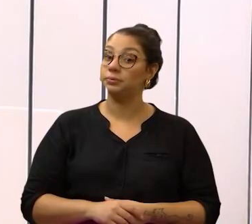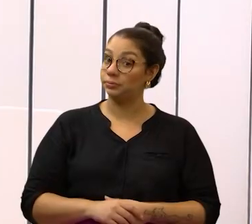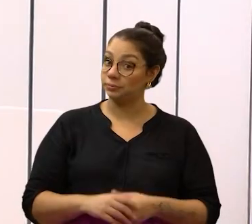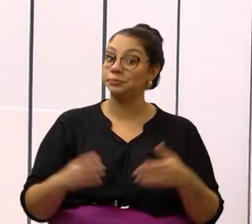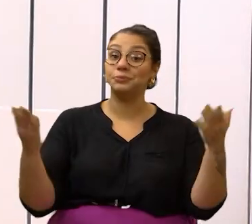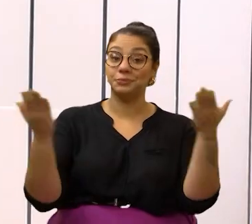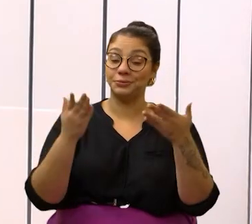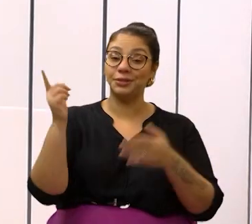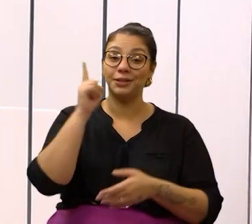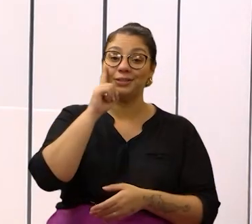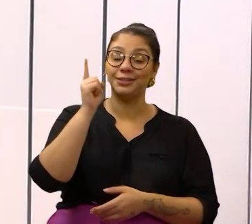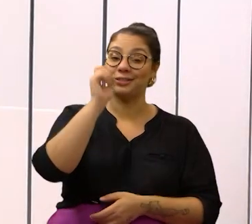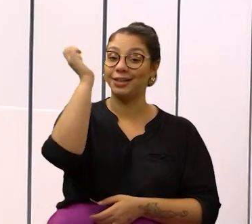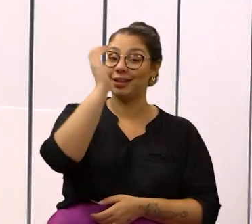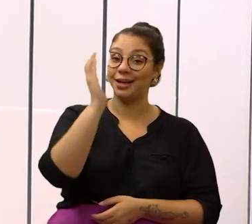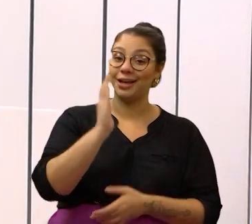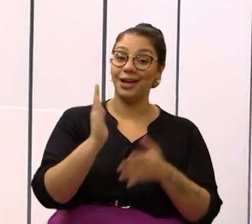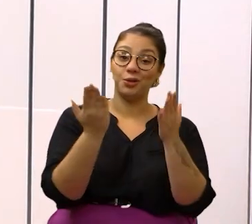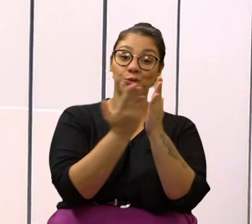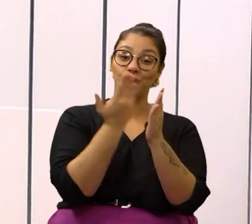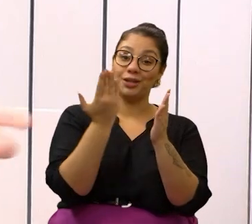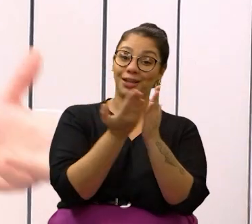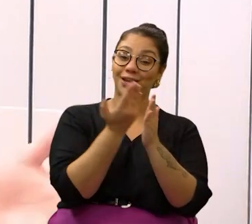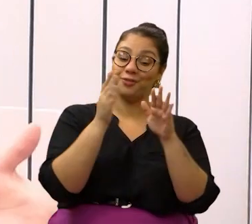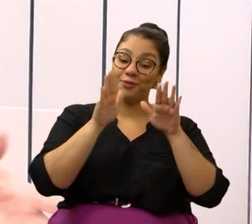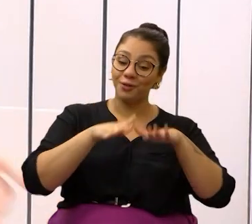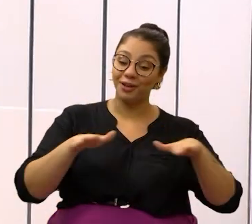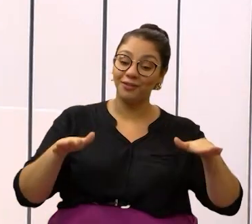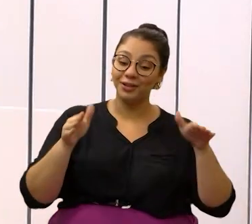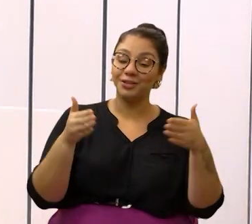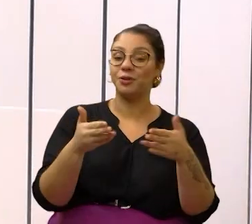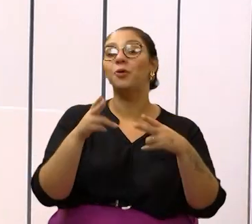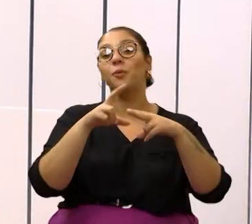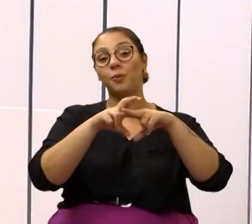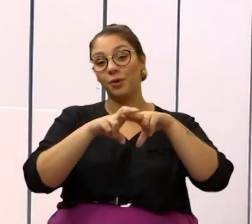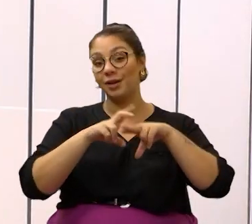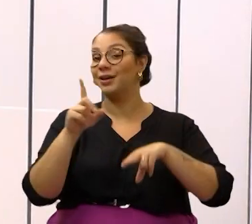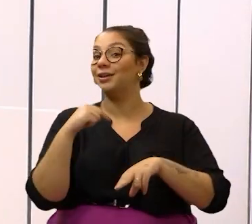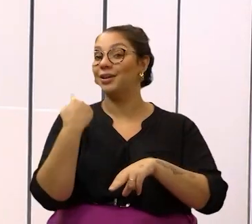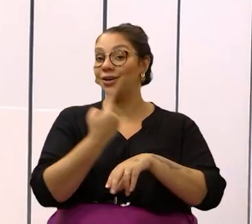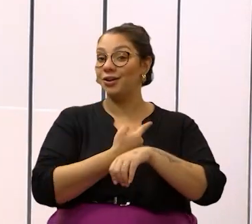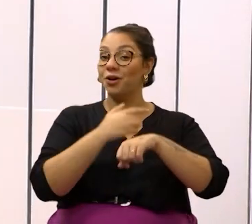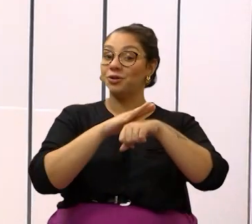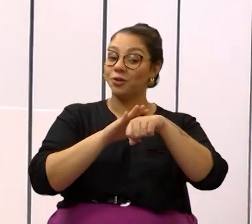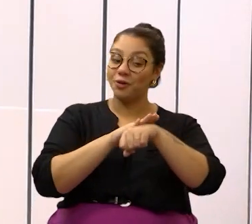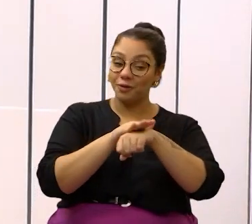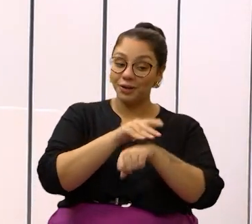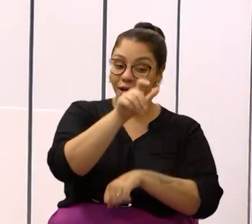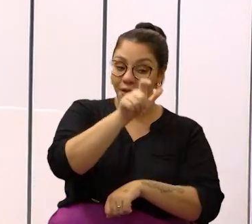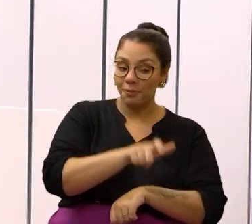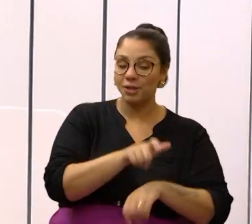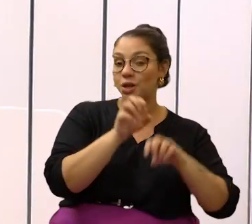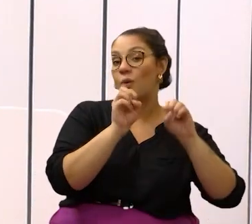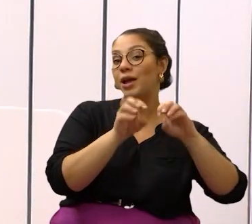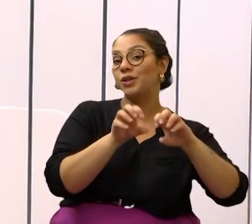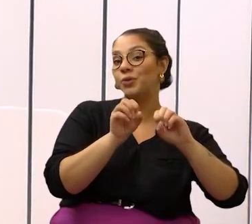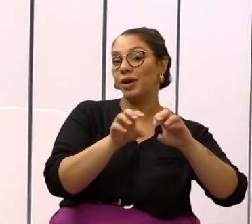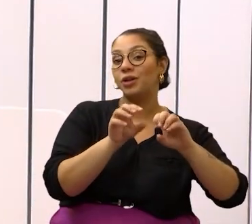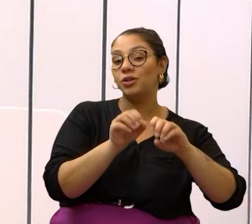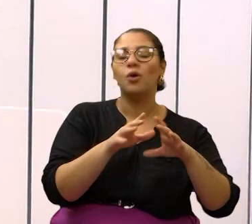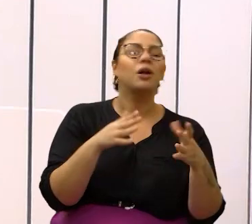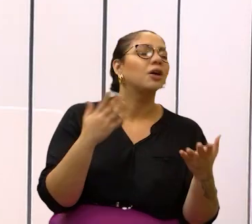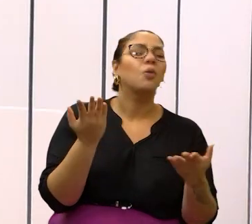Hoje é o Dia Nacional do Livro Infantil. E por isso, nós fomos conversar com uma educadora sobre a